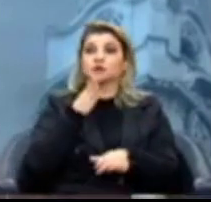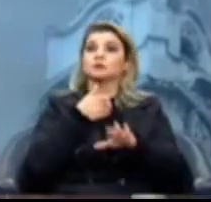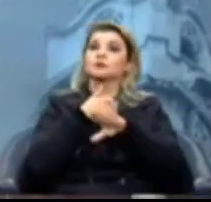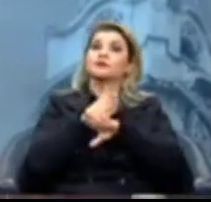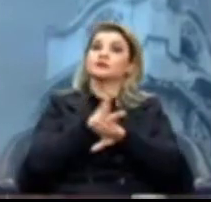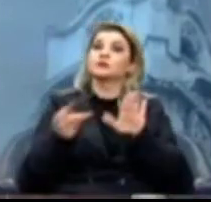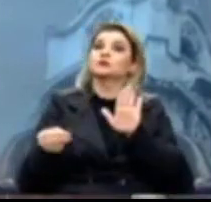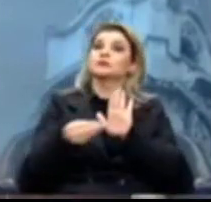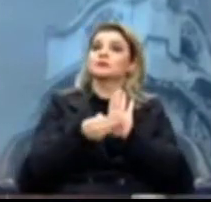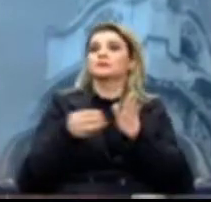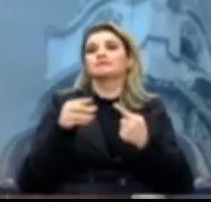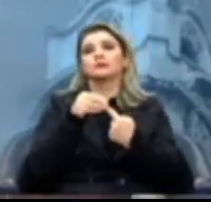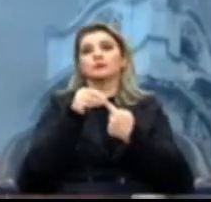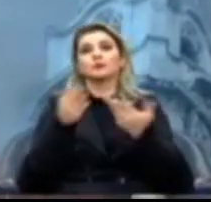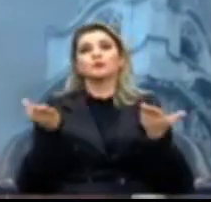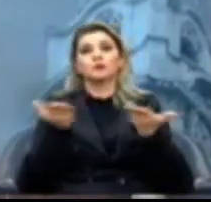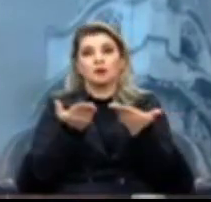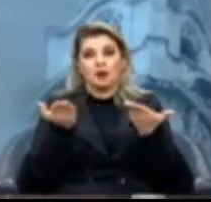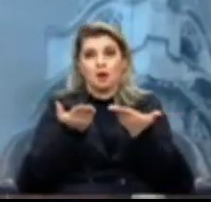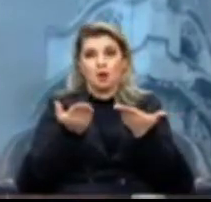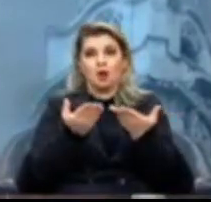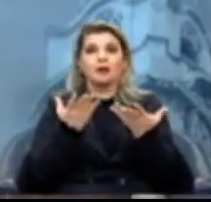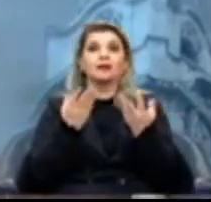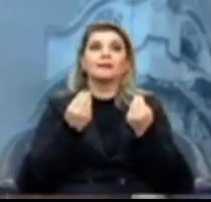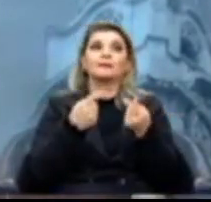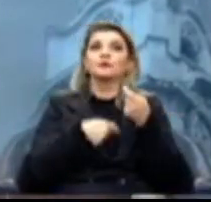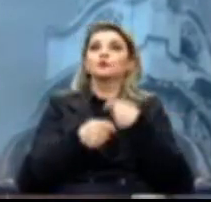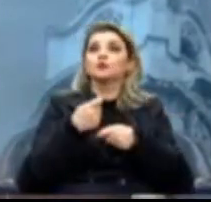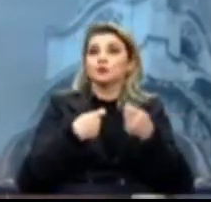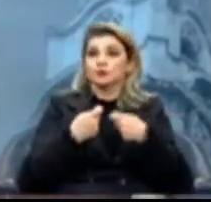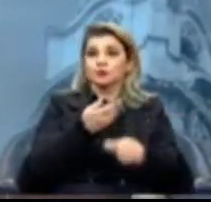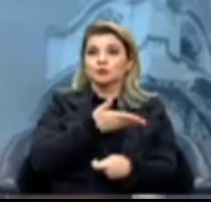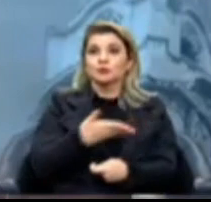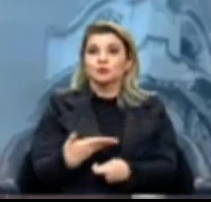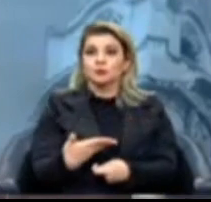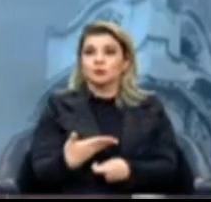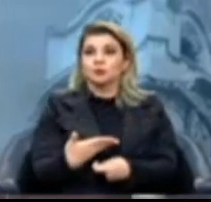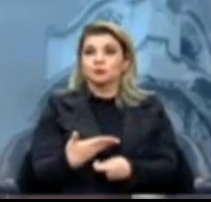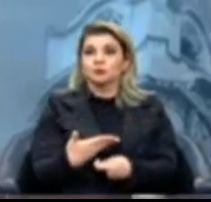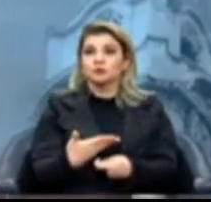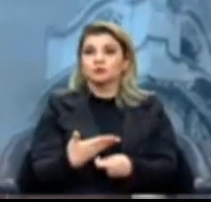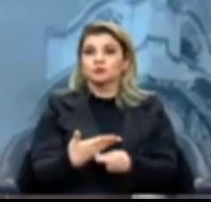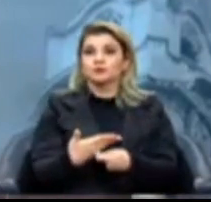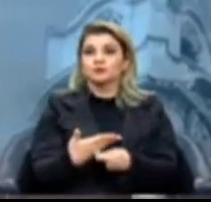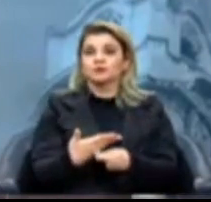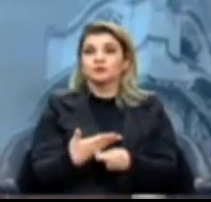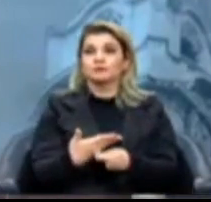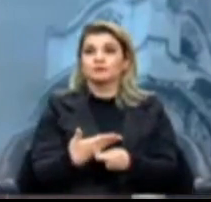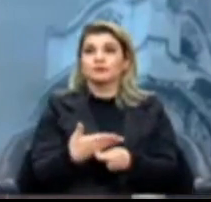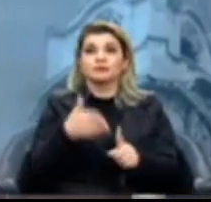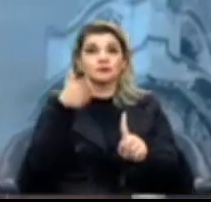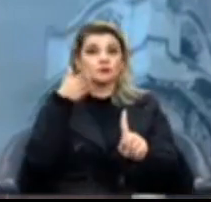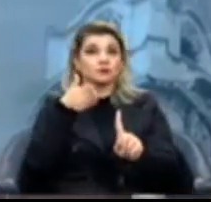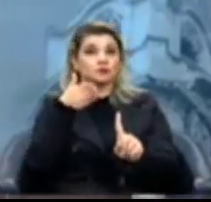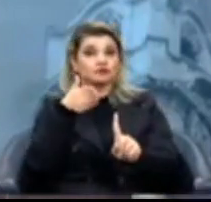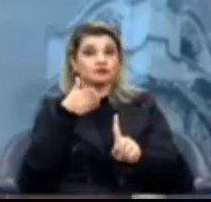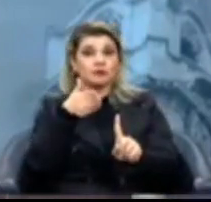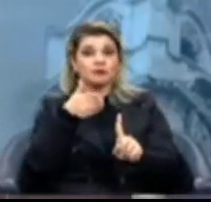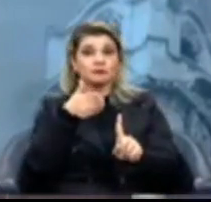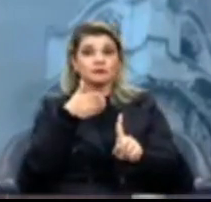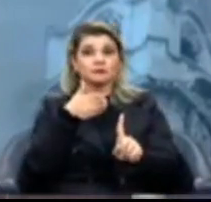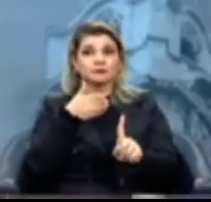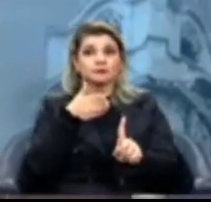principalmente agora, que muitos recursos públicos estão sendo indicados, apontados